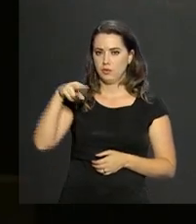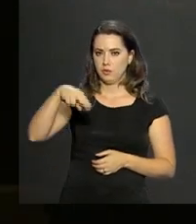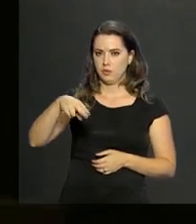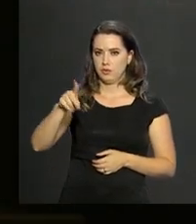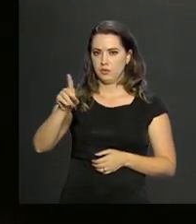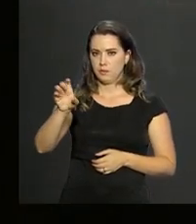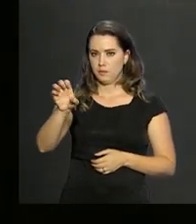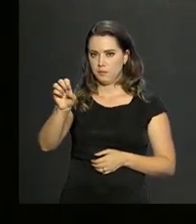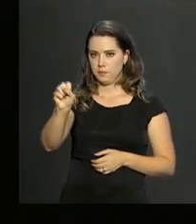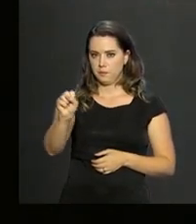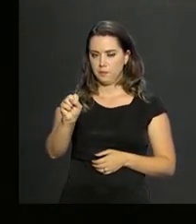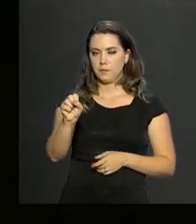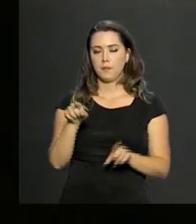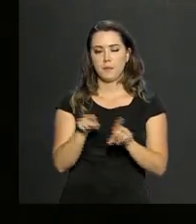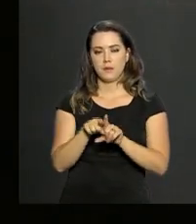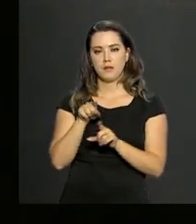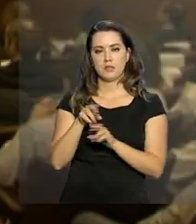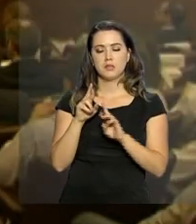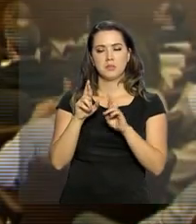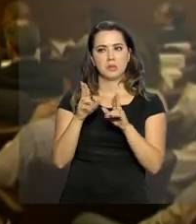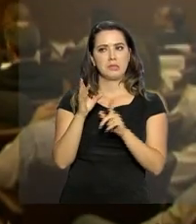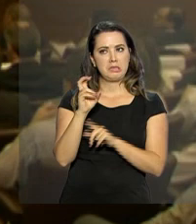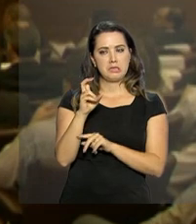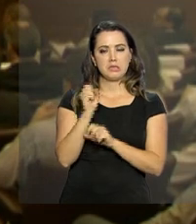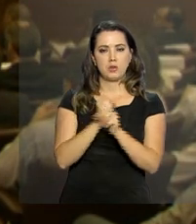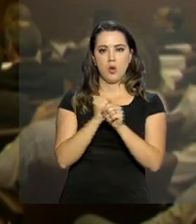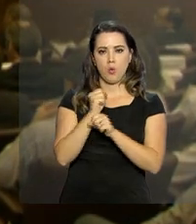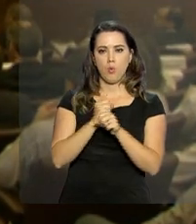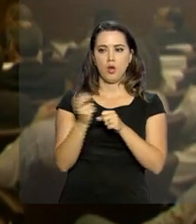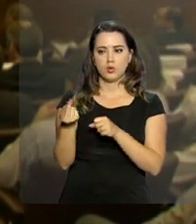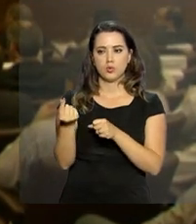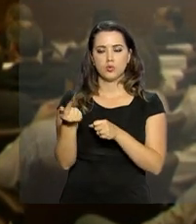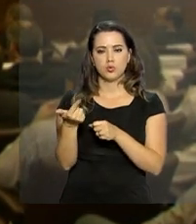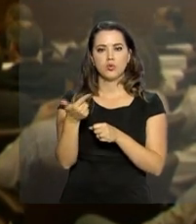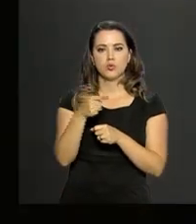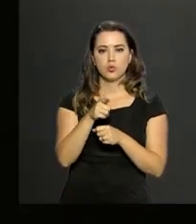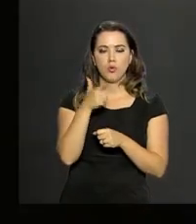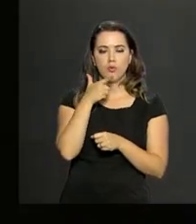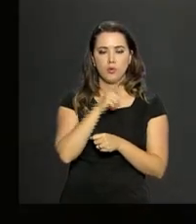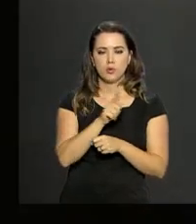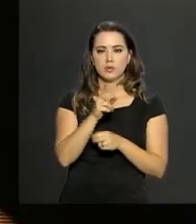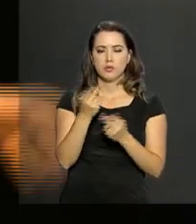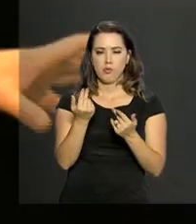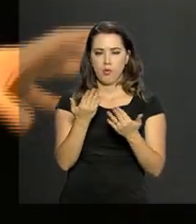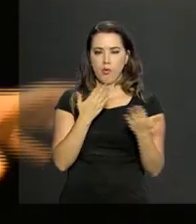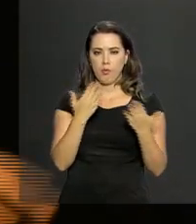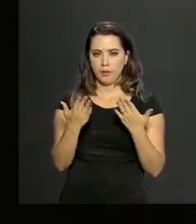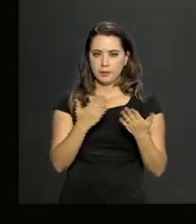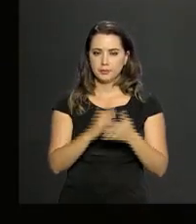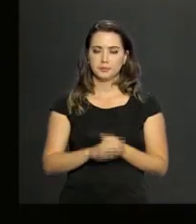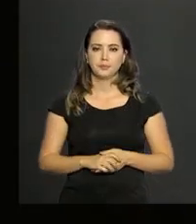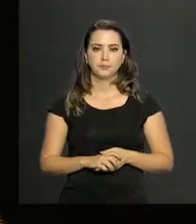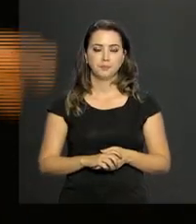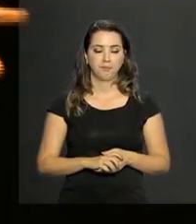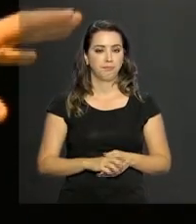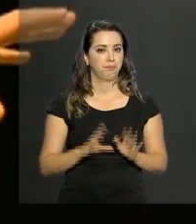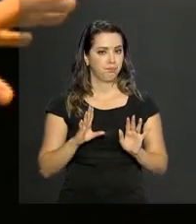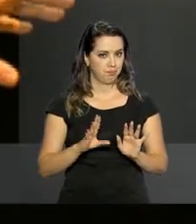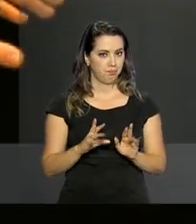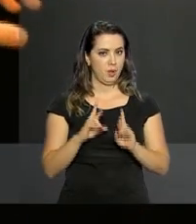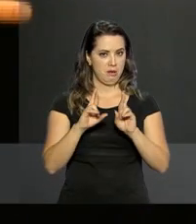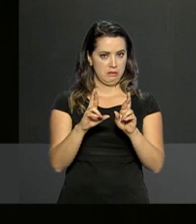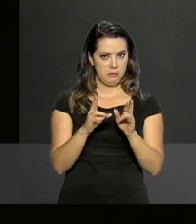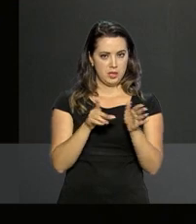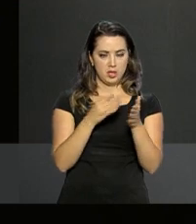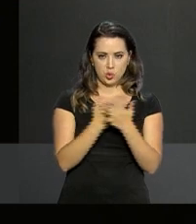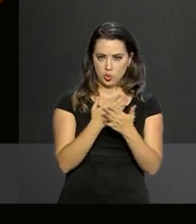5 anos, o consumidor tem um retorno do investimento em energia renovável. A estimativa financeira é de que, em 5